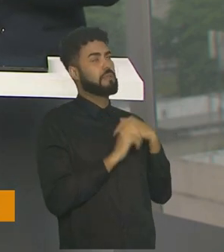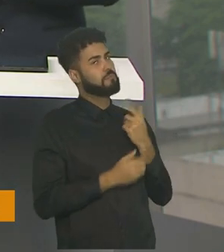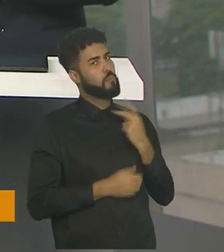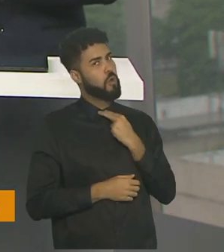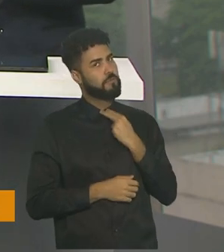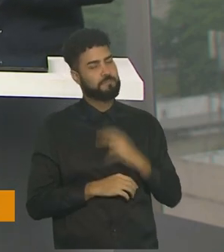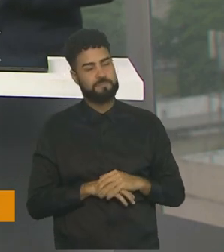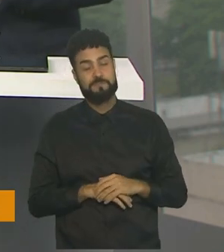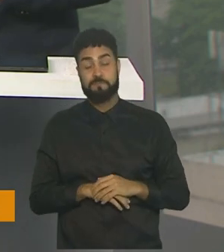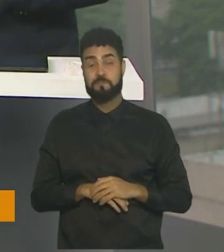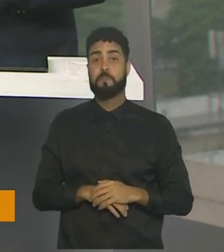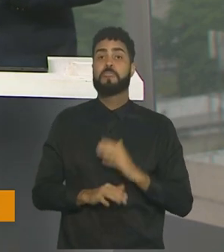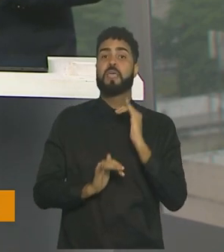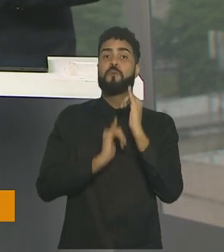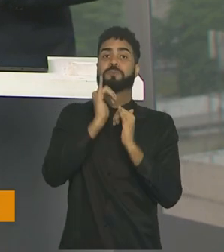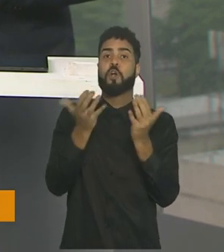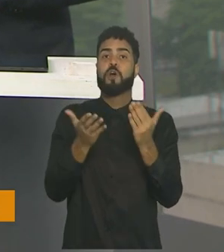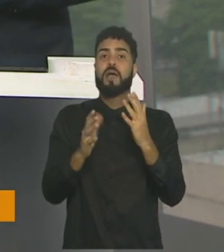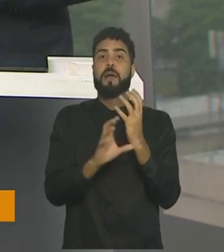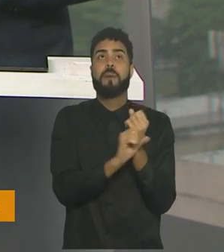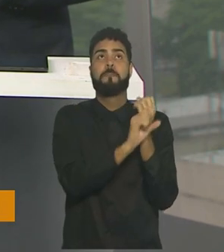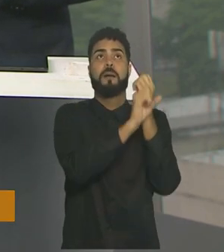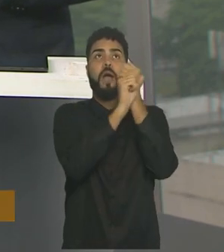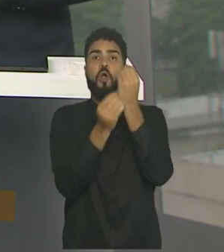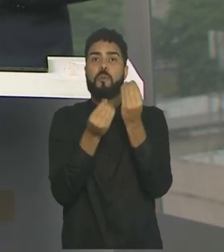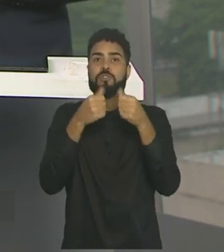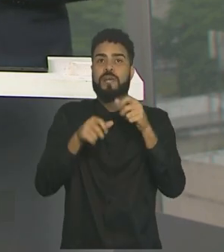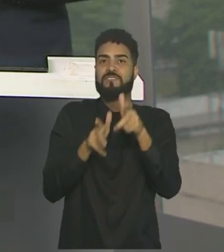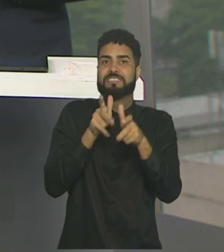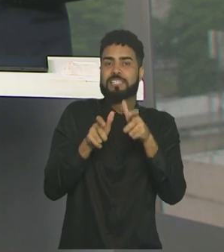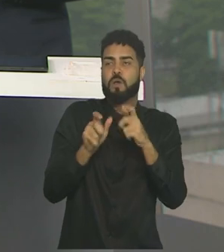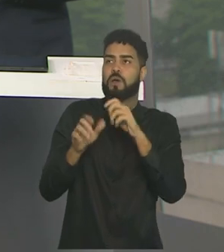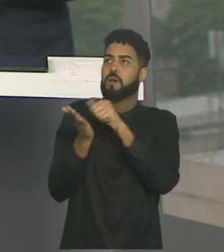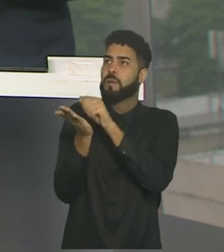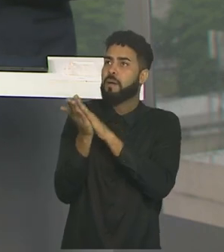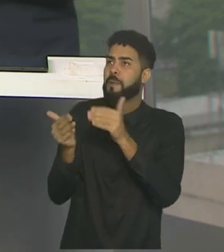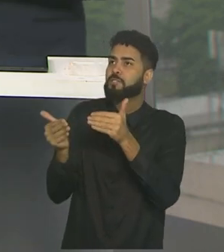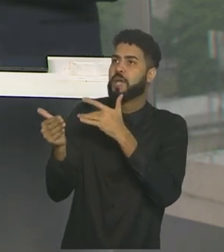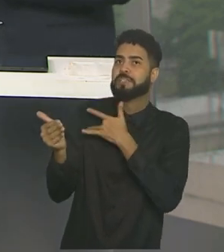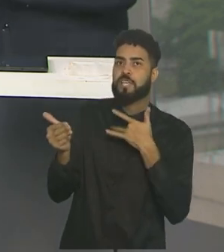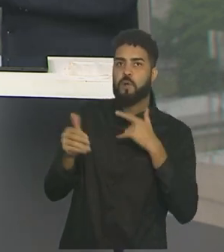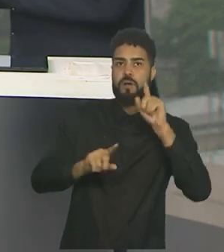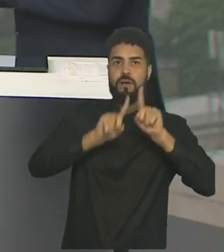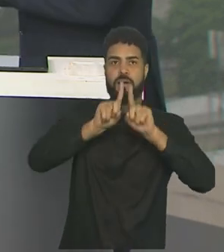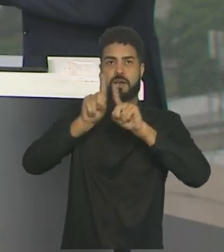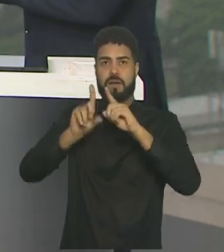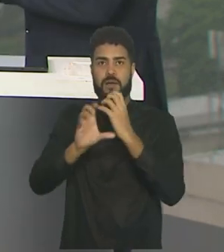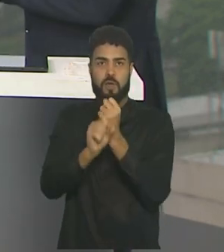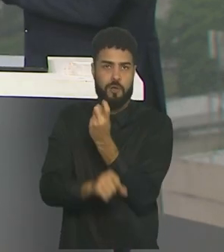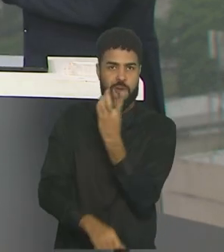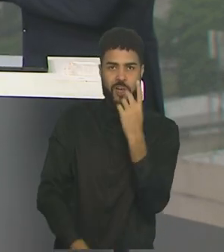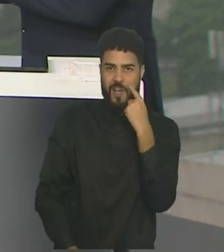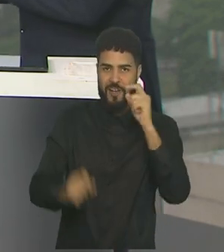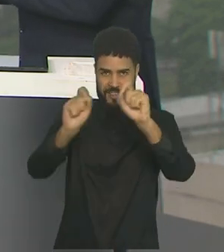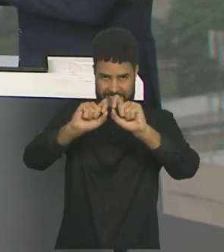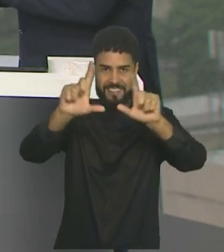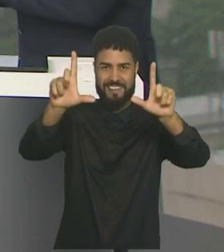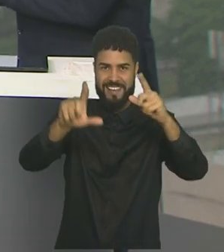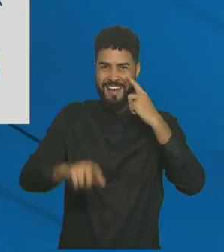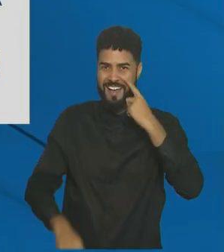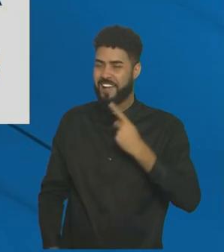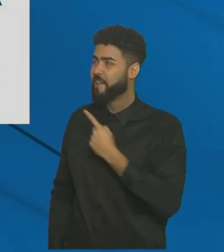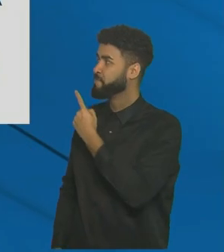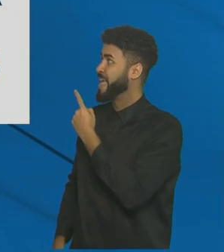conferir como é que anda a vacinação por todo o país com os dados consolidados pelo Ministério da Saúde. Vamos lá.